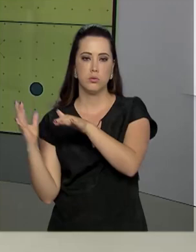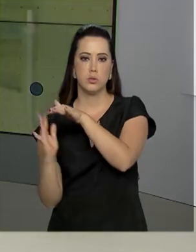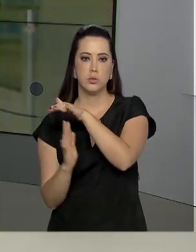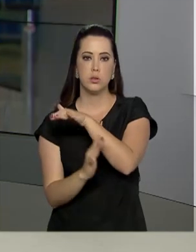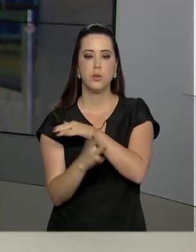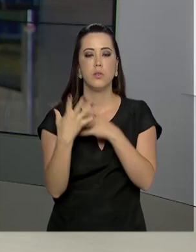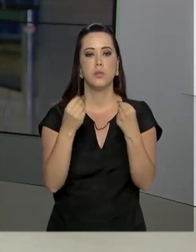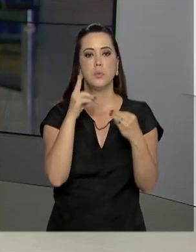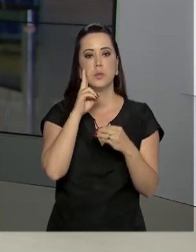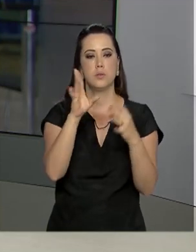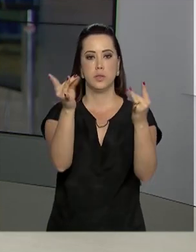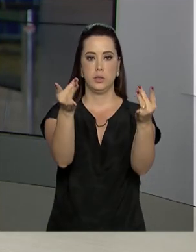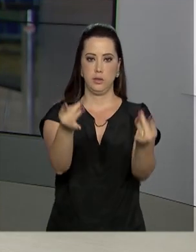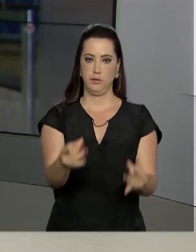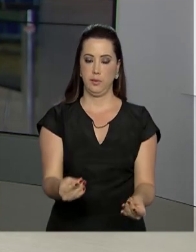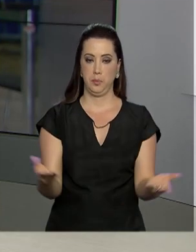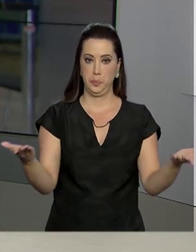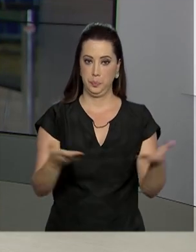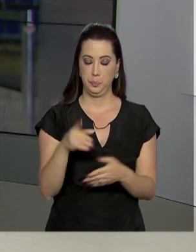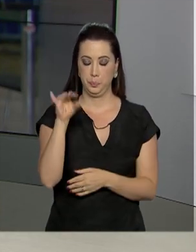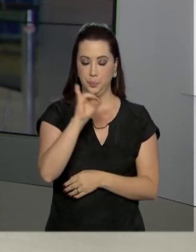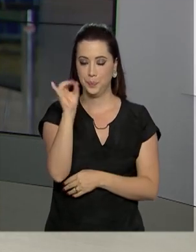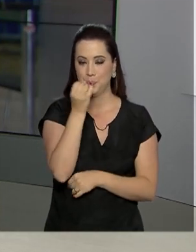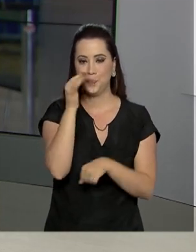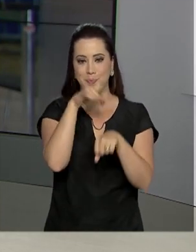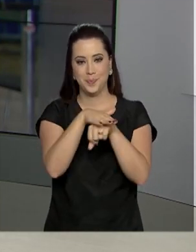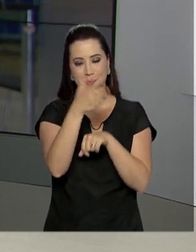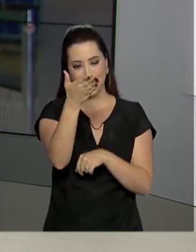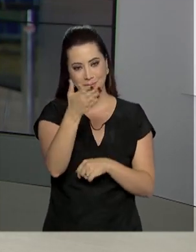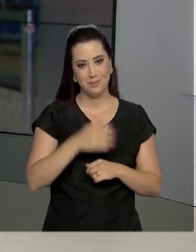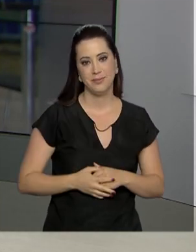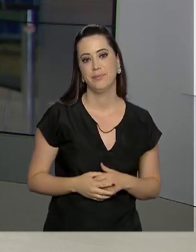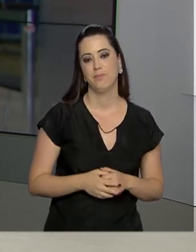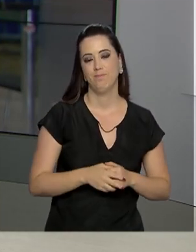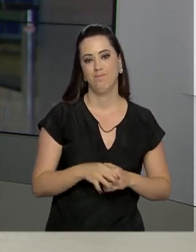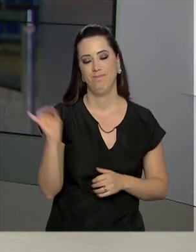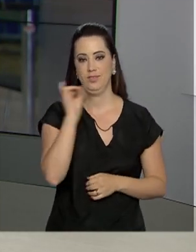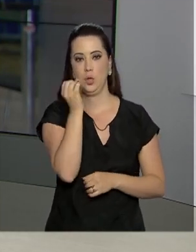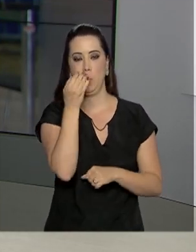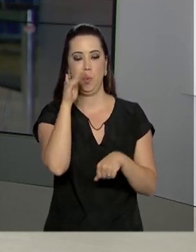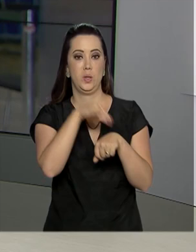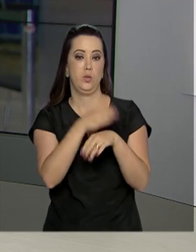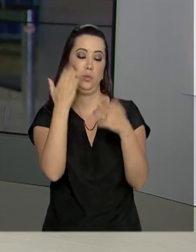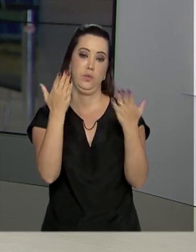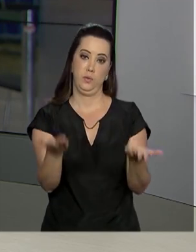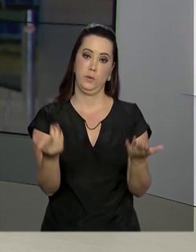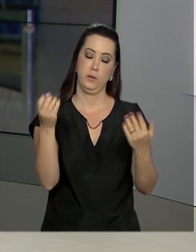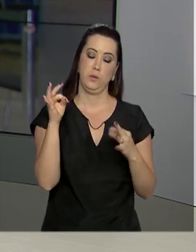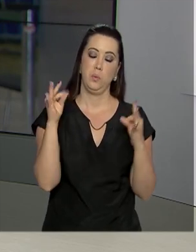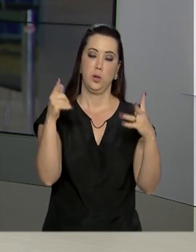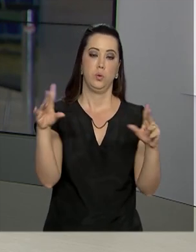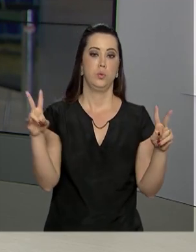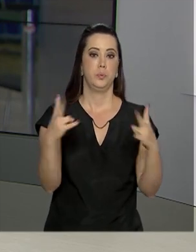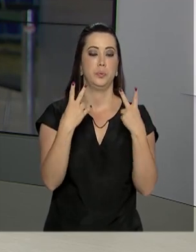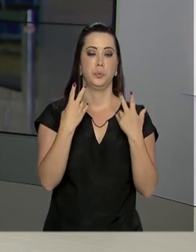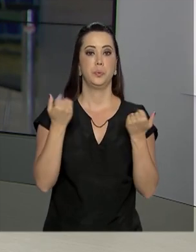ao vivo com a repórter Márcia Fernandes. Oi Márcia, boa noite para você. Boa noite para você, Roberto. Boa noite para todos que nos acompanham. Pois é, essa